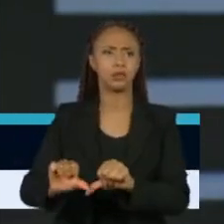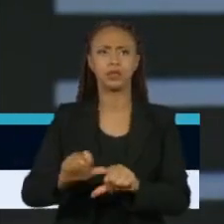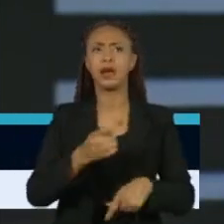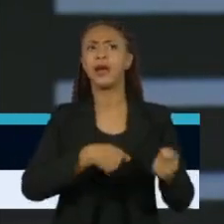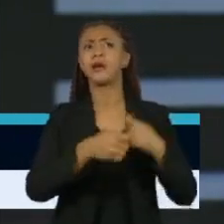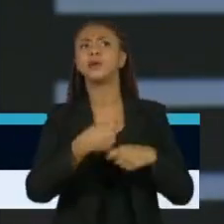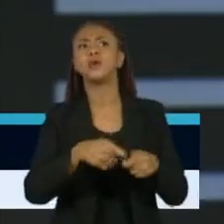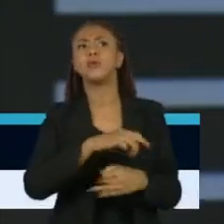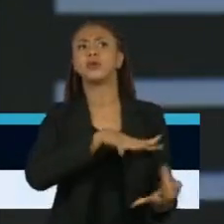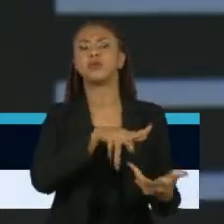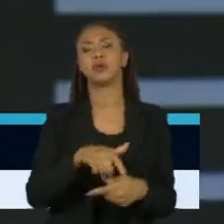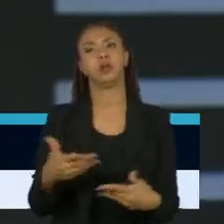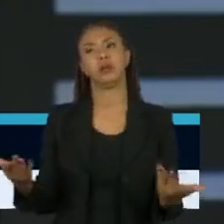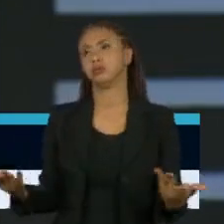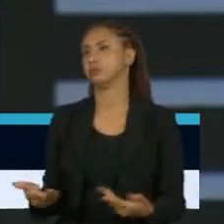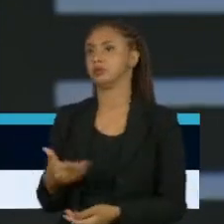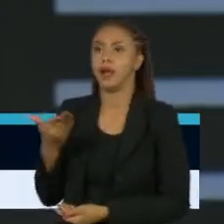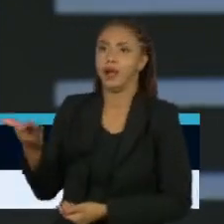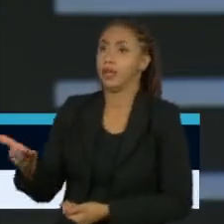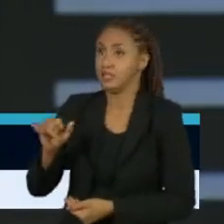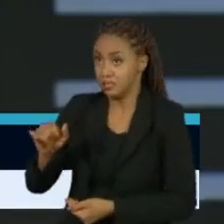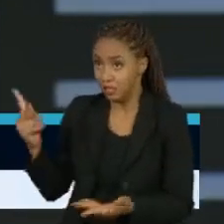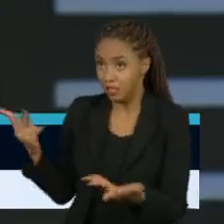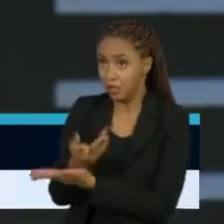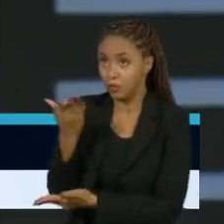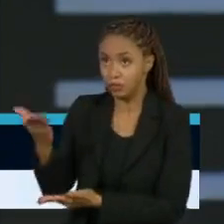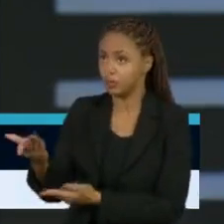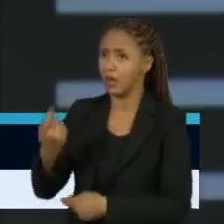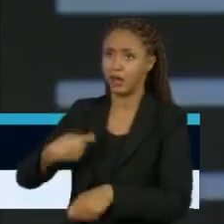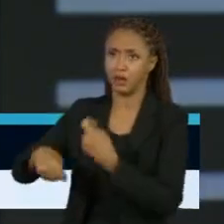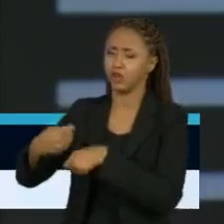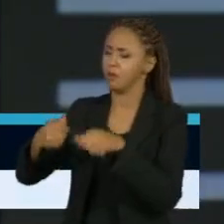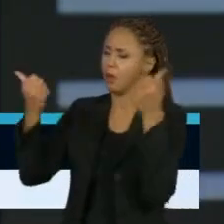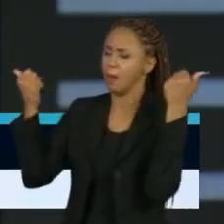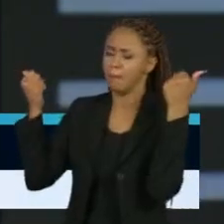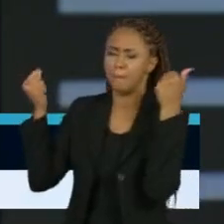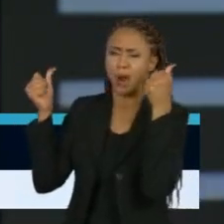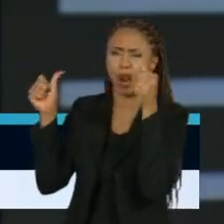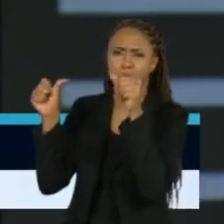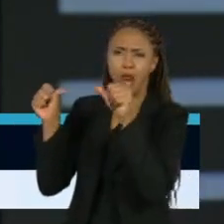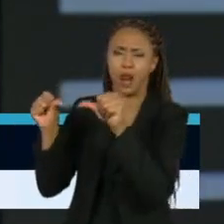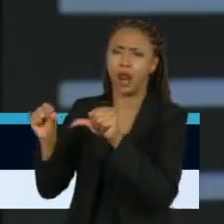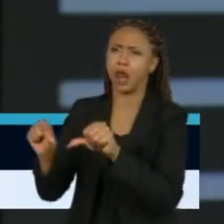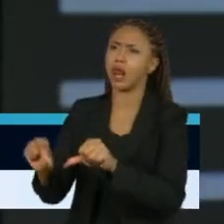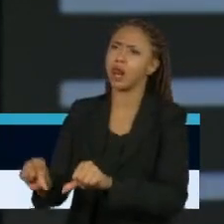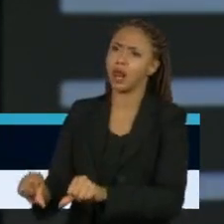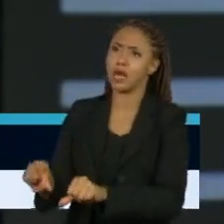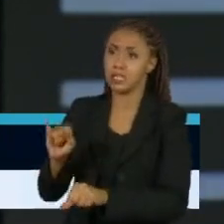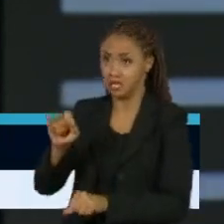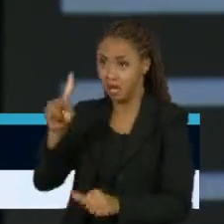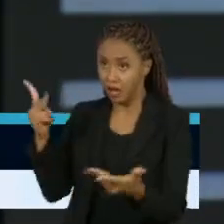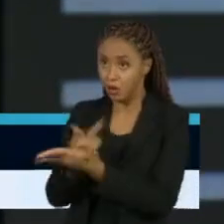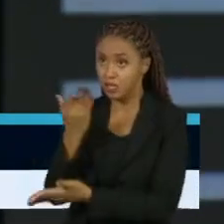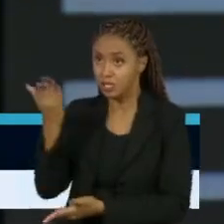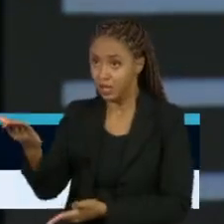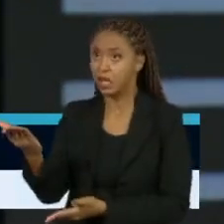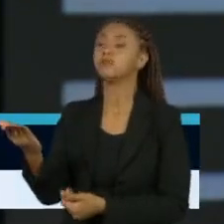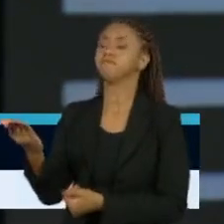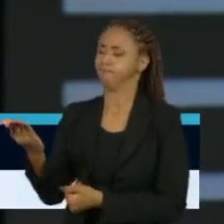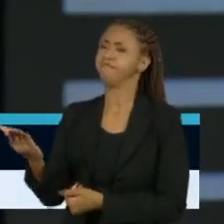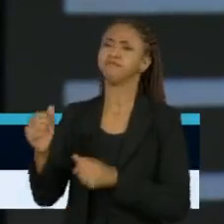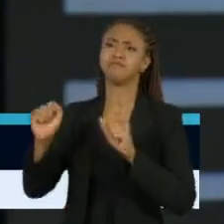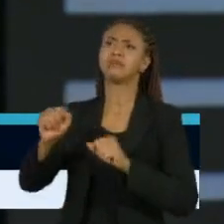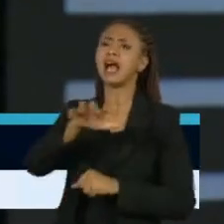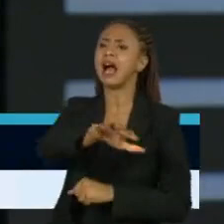é um desastre. Toda pandemia que recrudeceu, que teve esse tipo de ação, como você está dizendo, é um desastre para toda